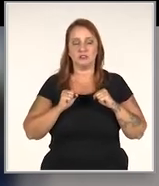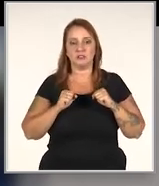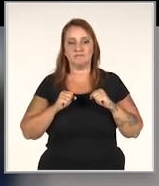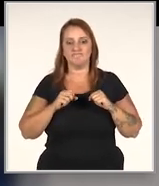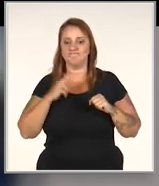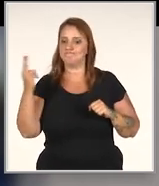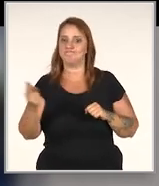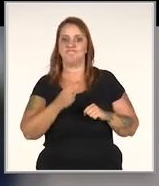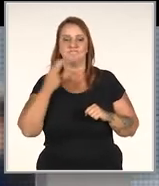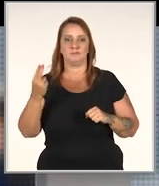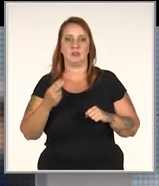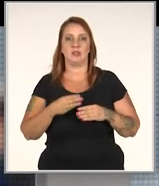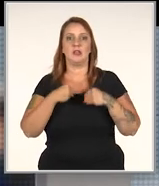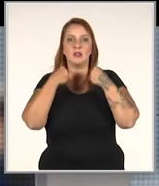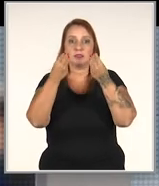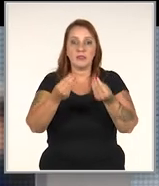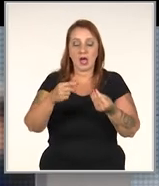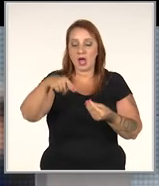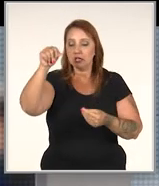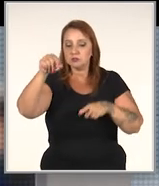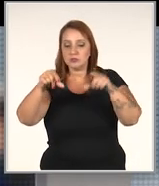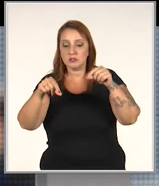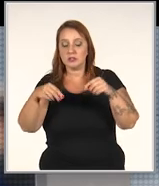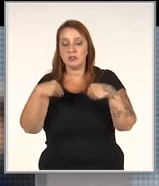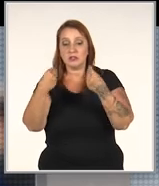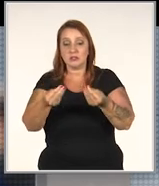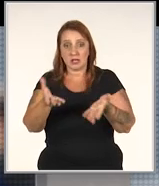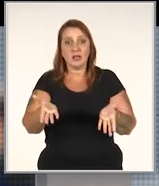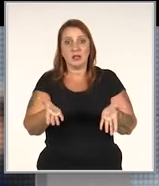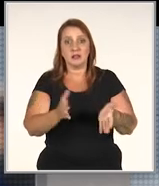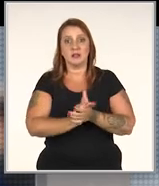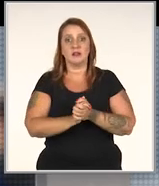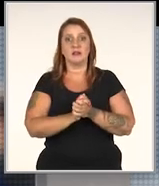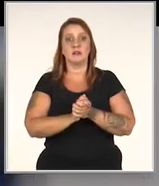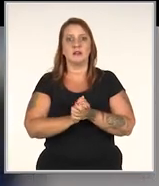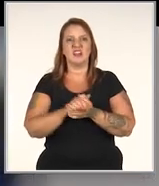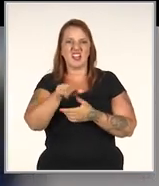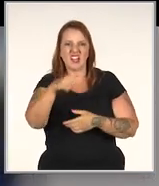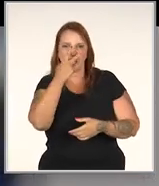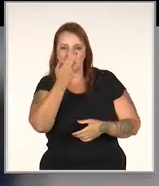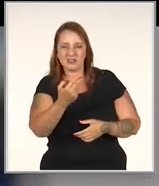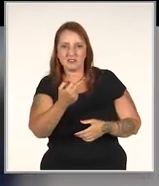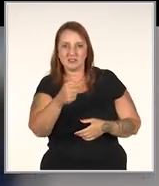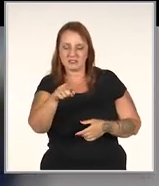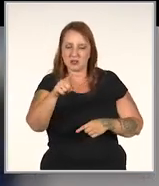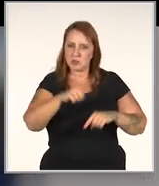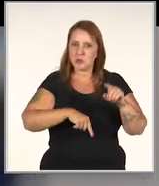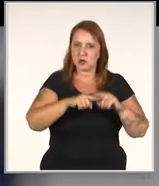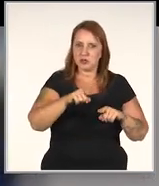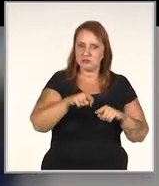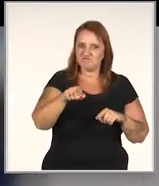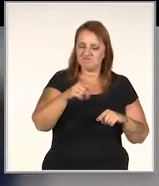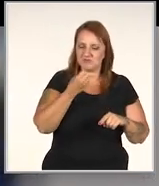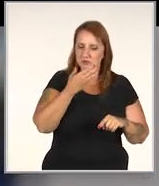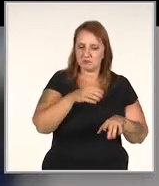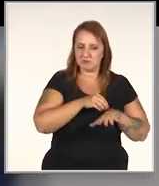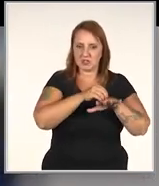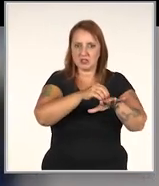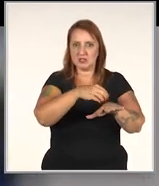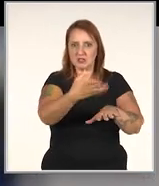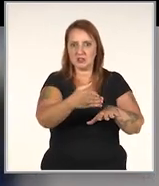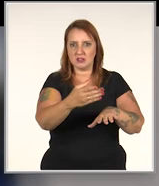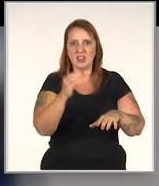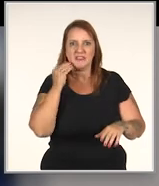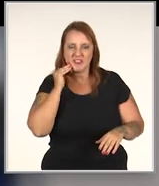se tornar incontroláveis. Ofereça alternativa, dê alguma chance de alternativa. Então será que, puxa, esse produto não foi